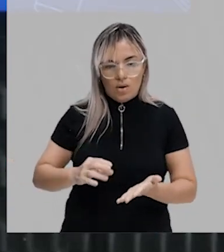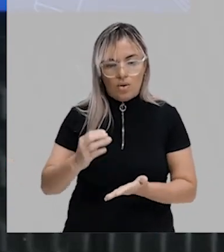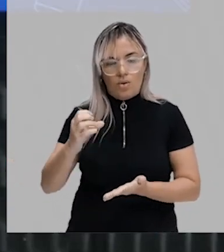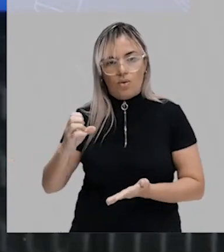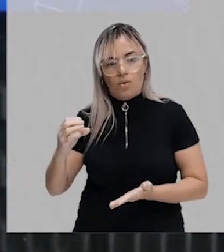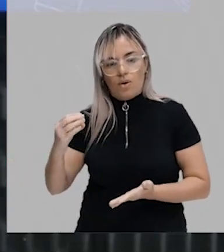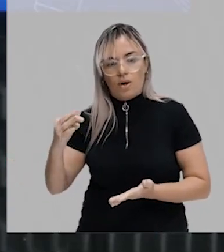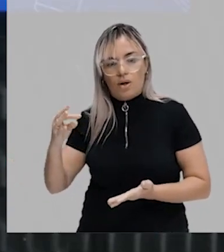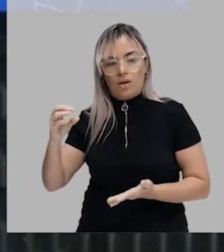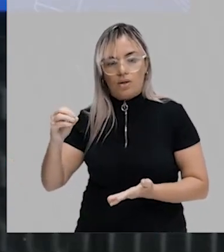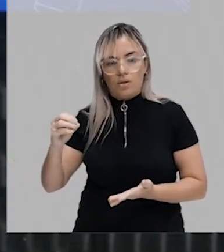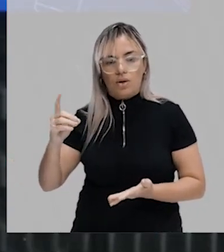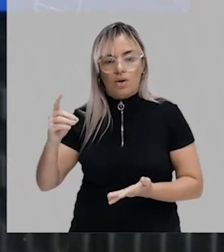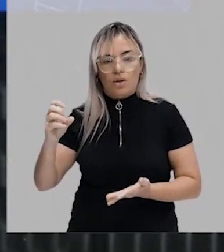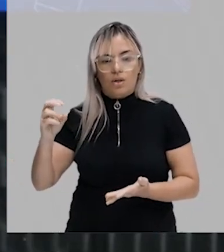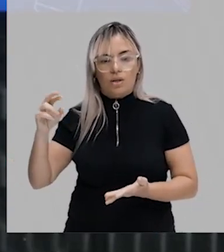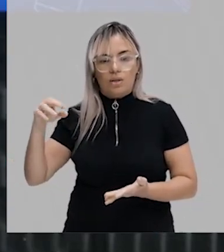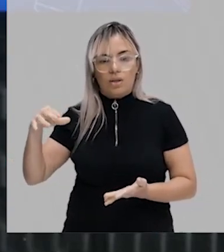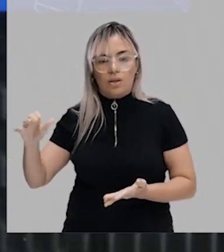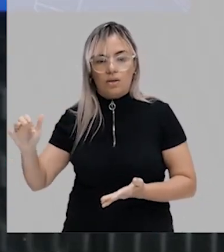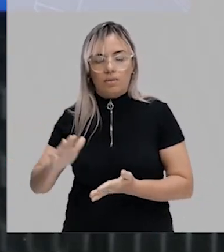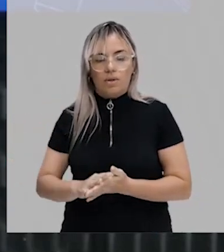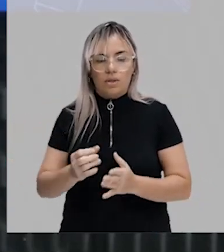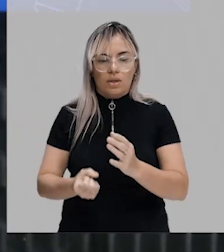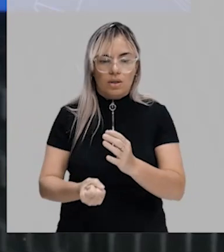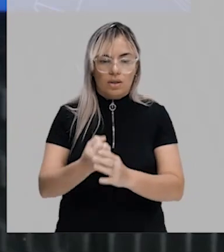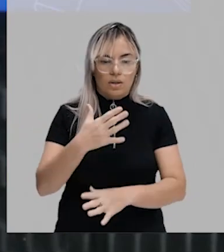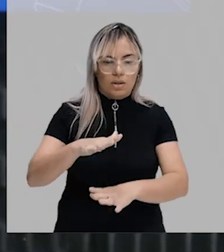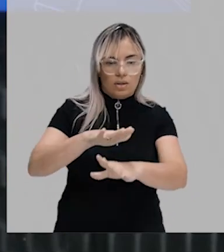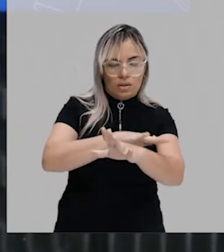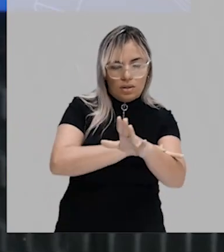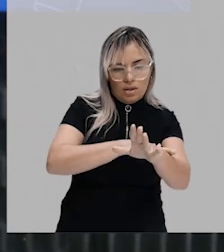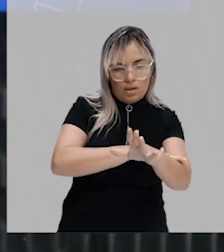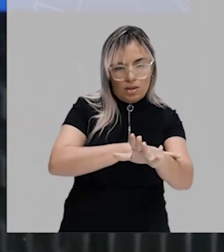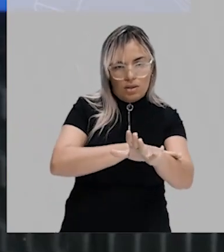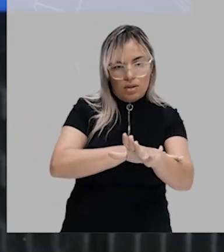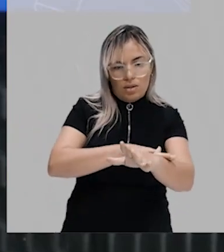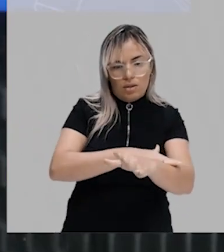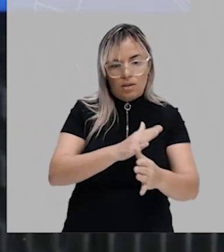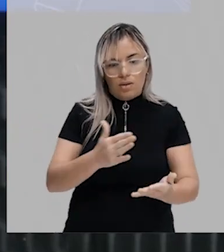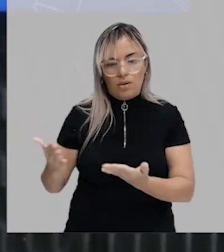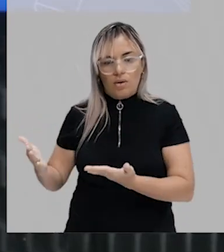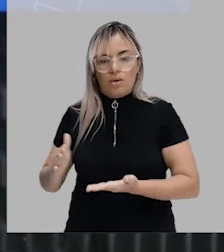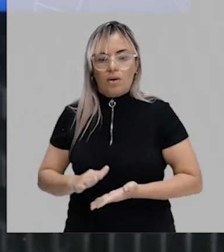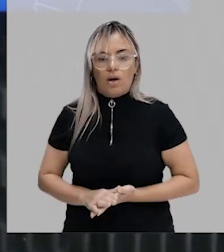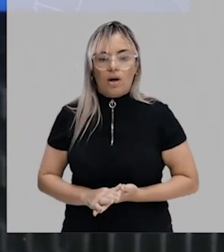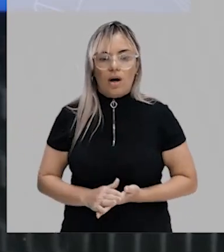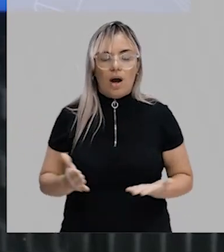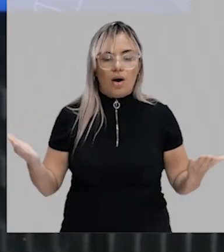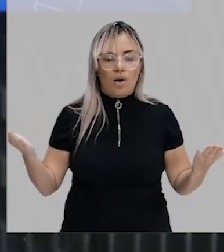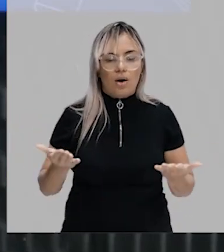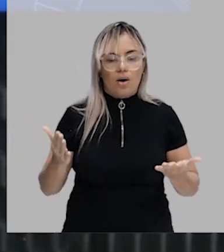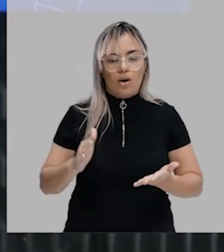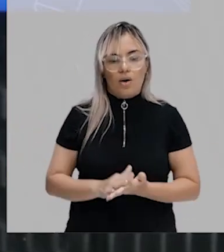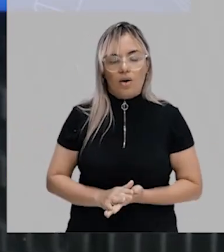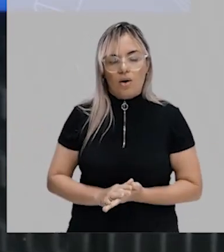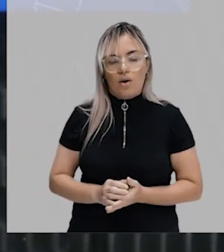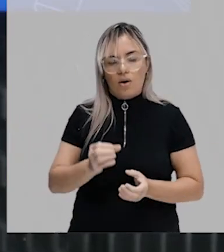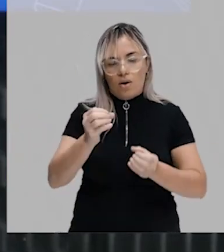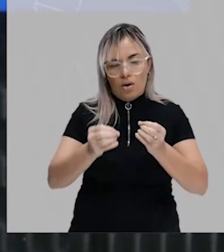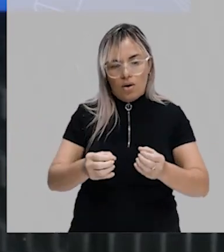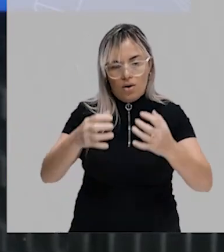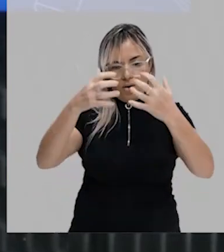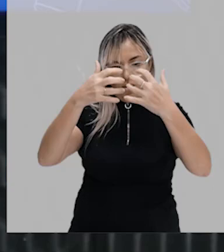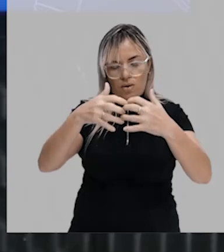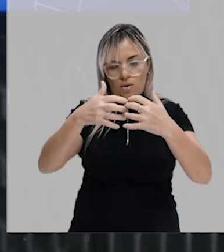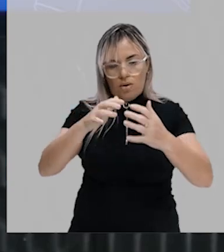e à epiderme. No caso, vai dar origem à epiderme da pele, tá? O tubo nervoso vai